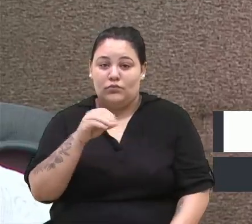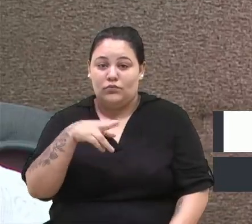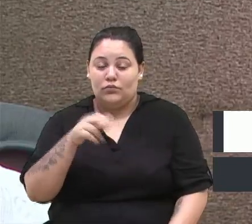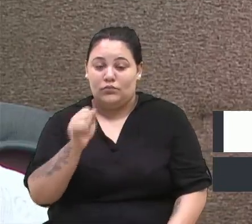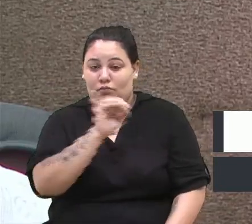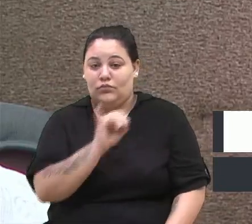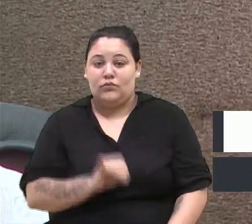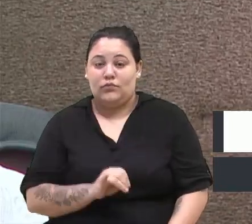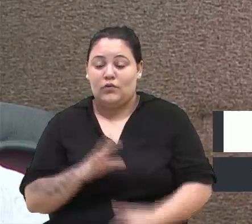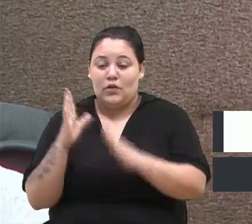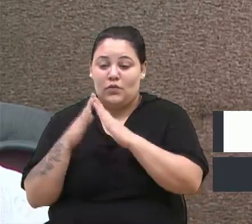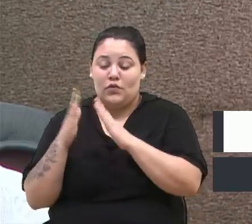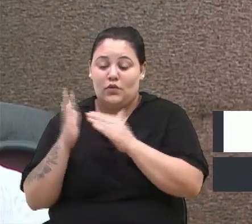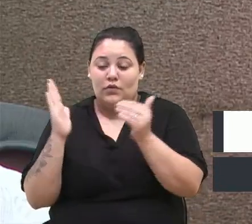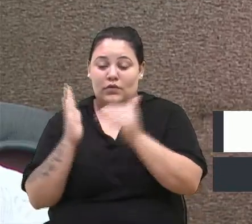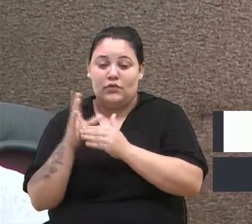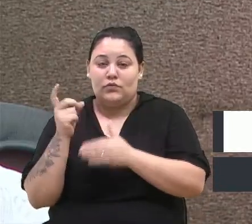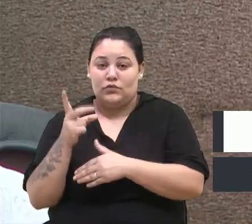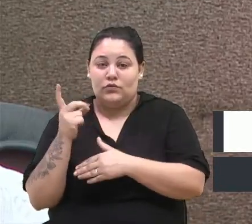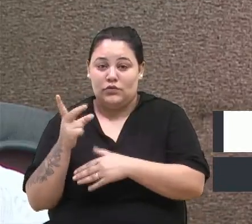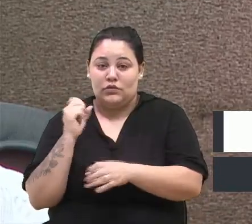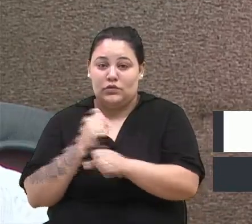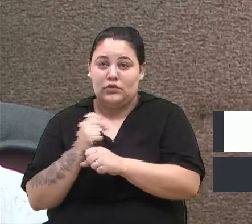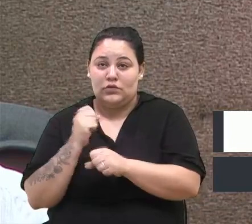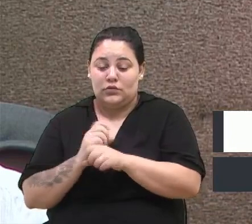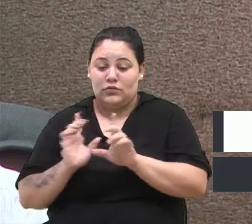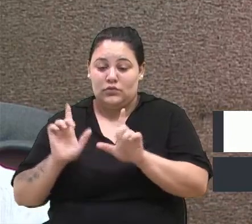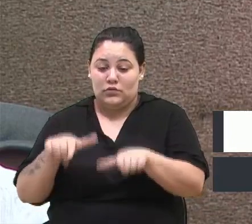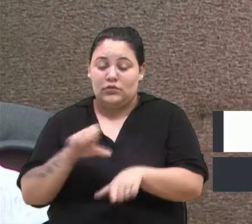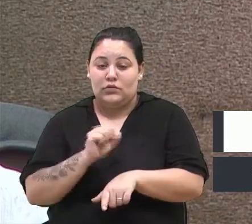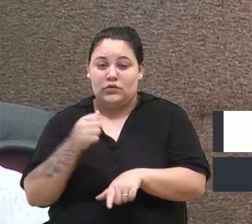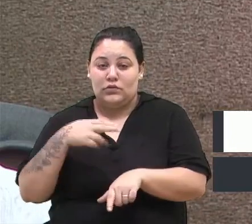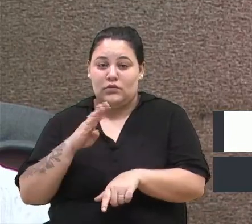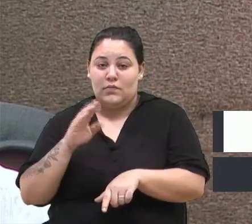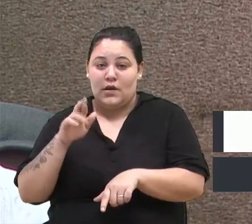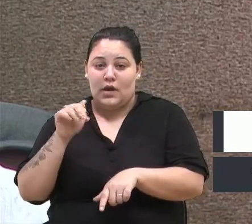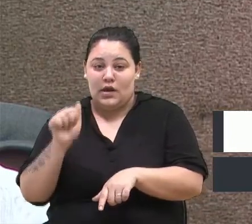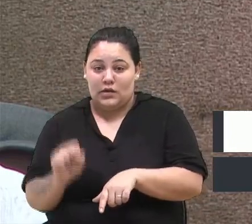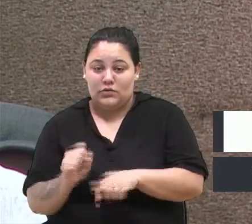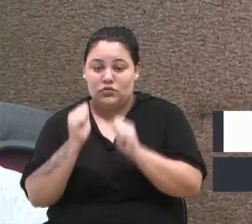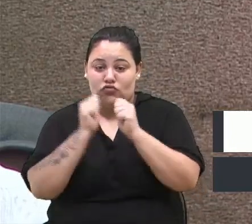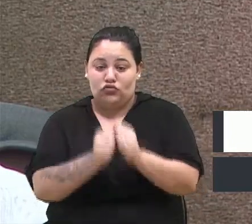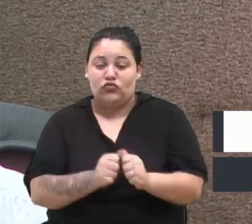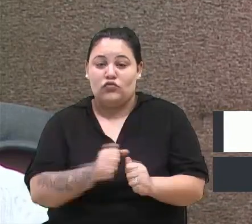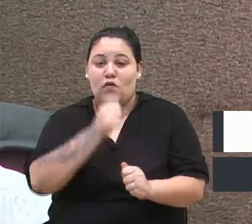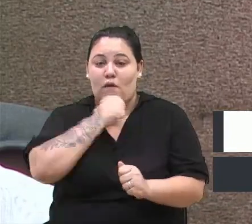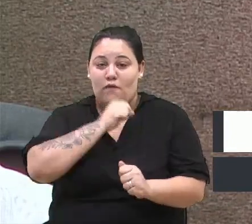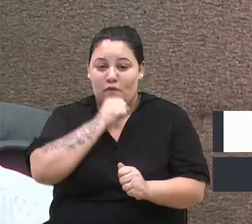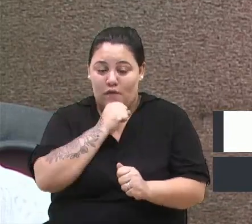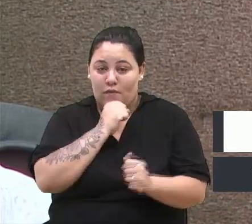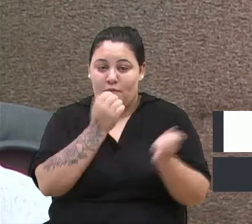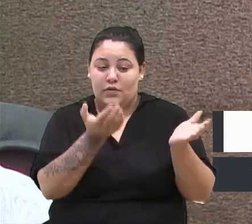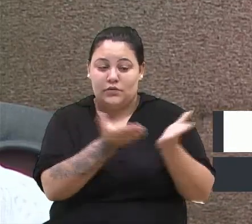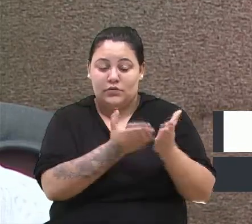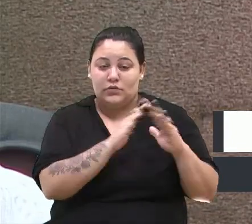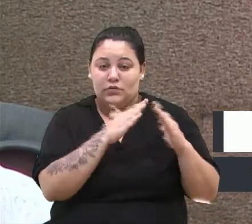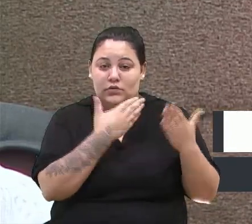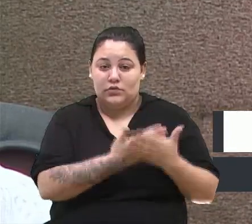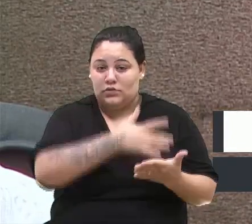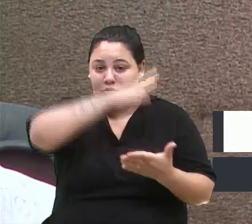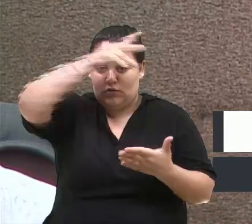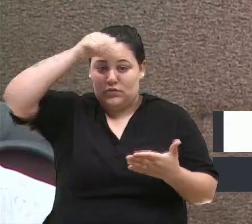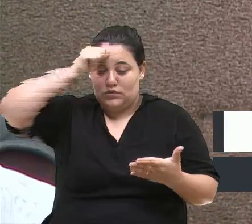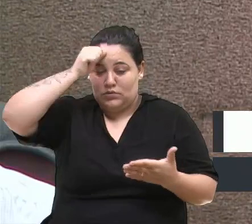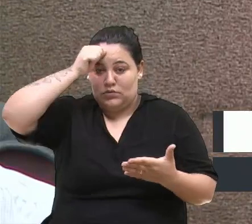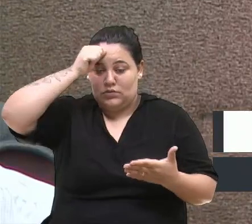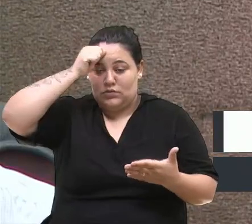Ele morou até os 12 anos na localidade de San Brás, junto com os avós, para estudar na Escola Municipal Lobo